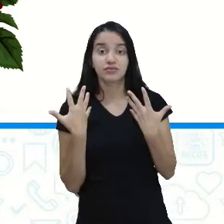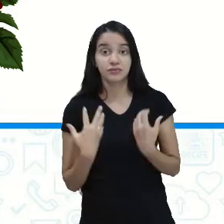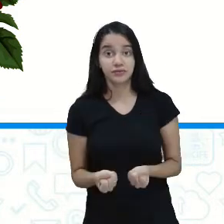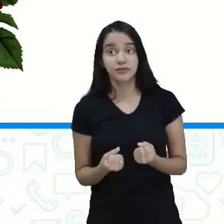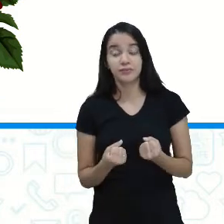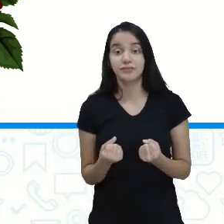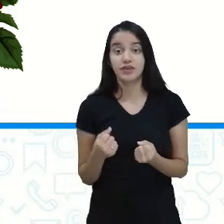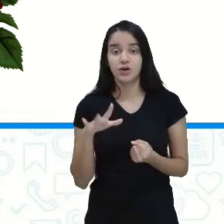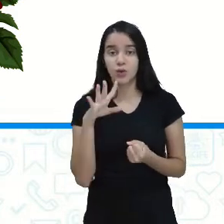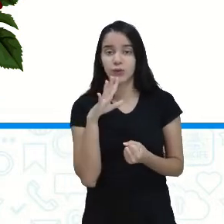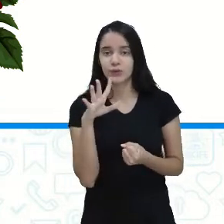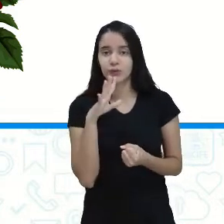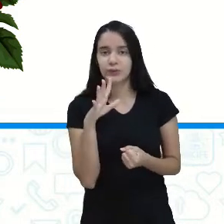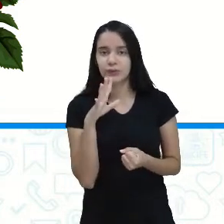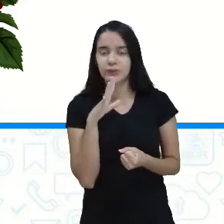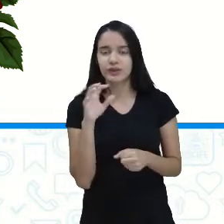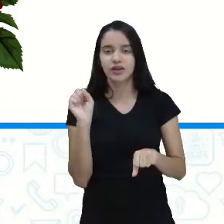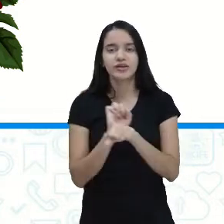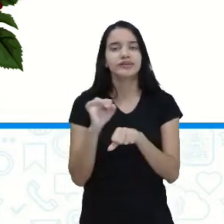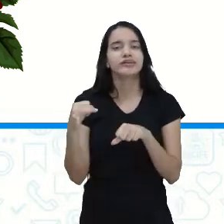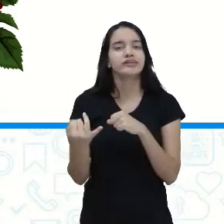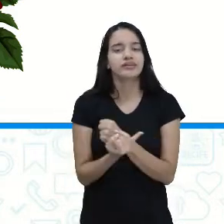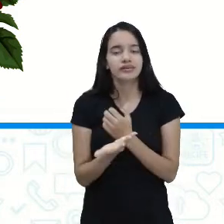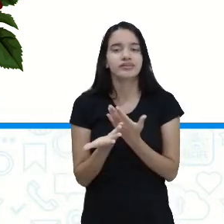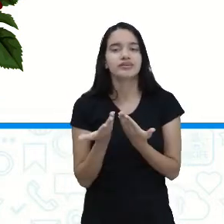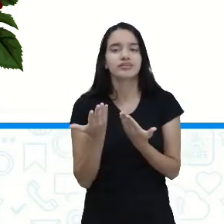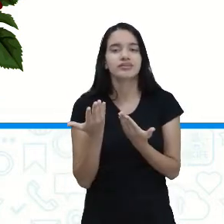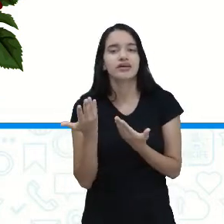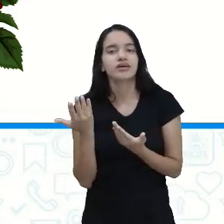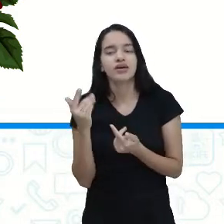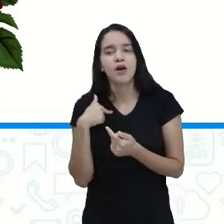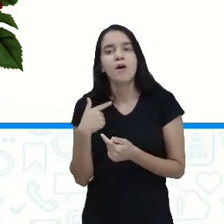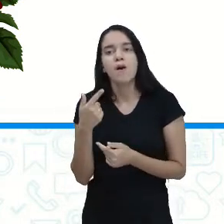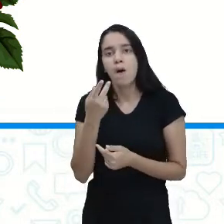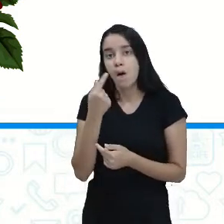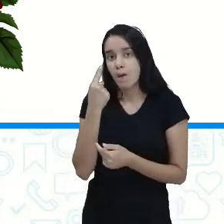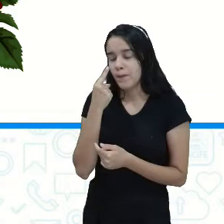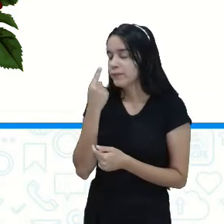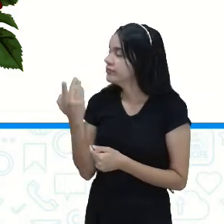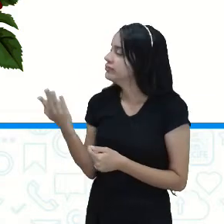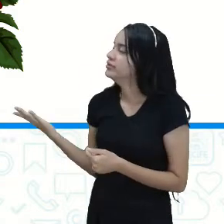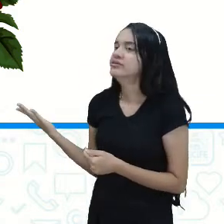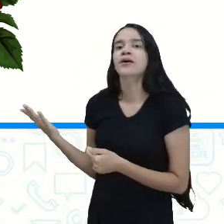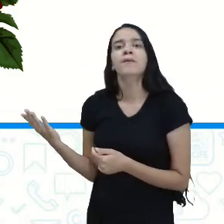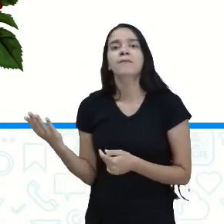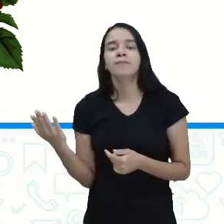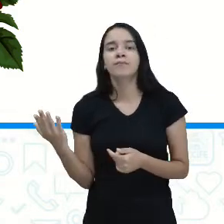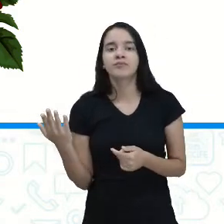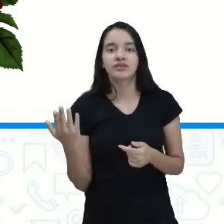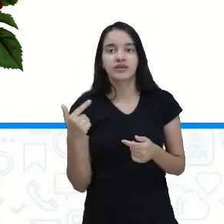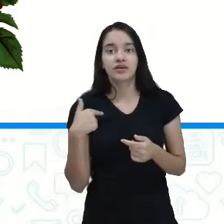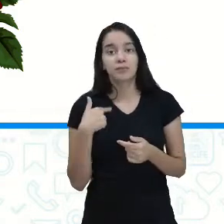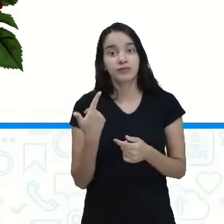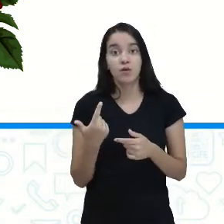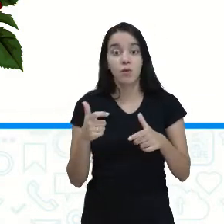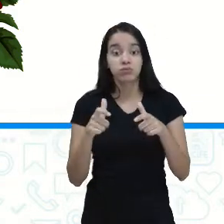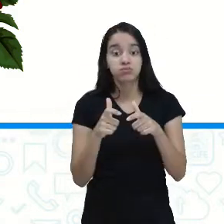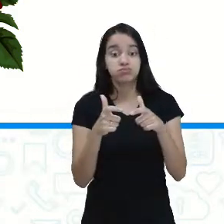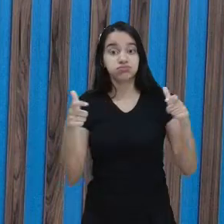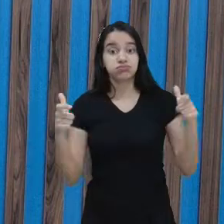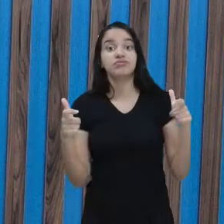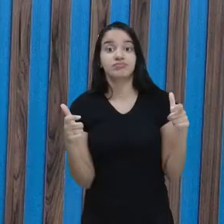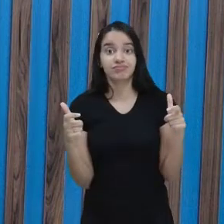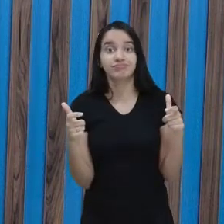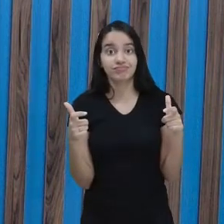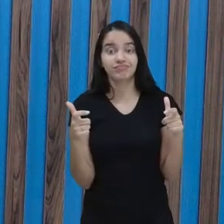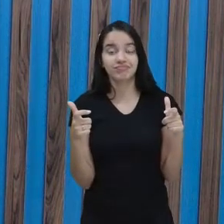então, conhecer quais adjetivos que podemos dar a essas rosas. Olha só. Essa daqui, eu posso dizer que ela é